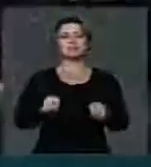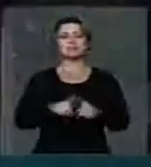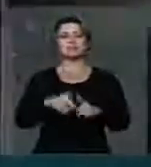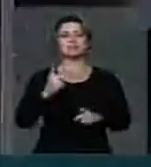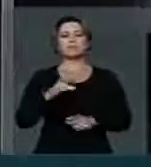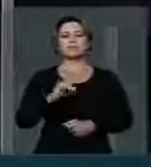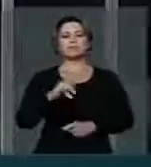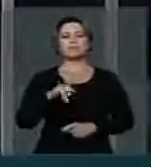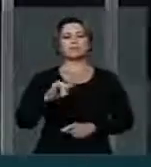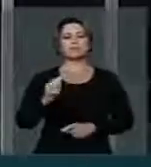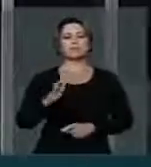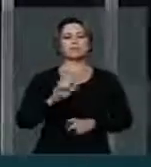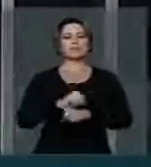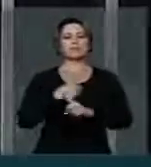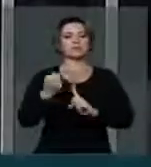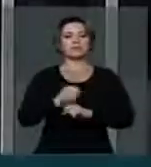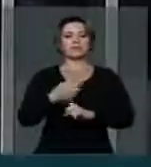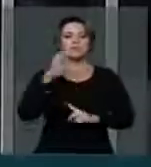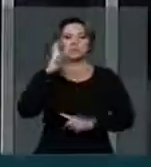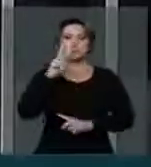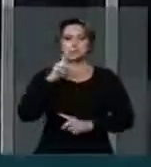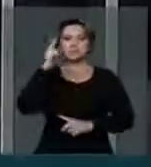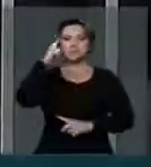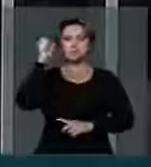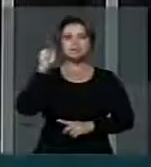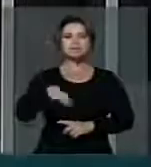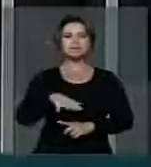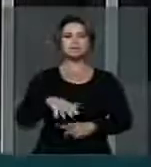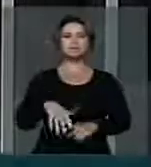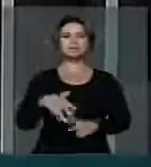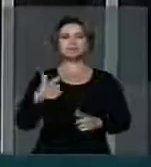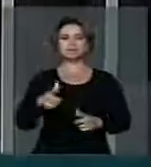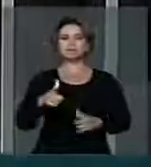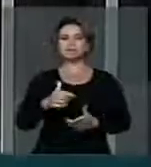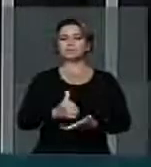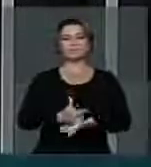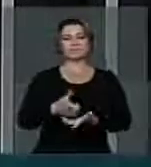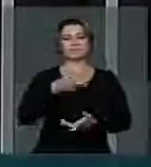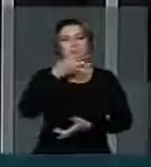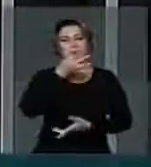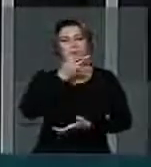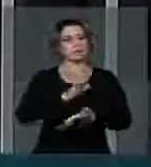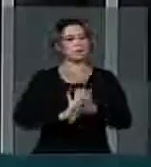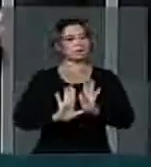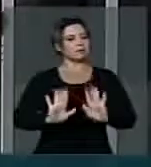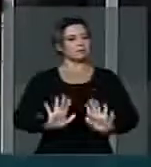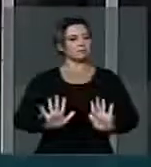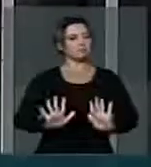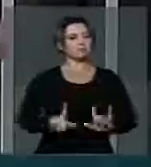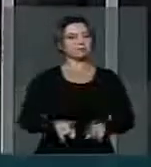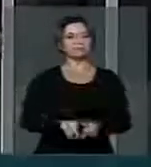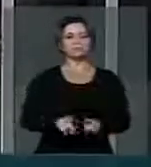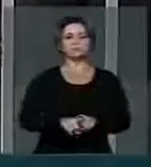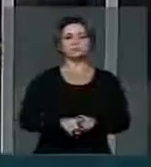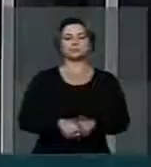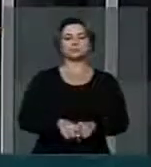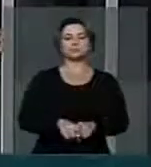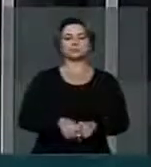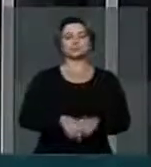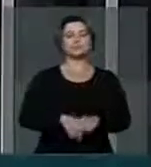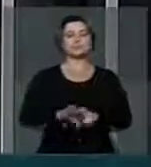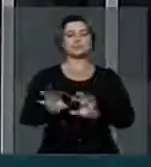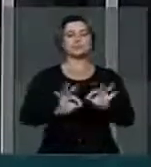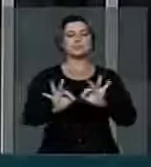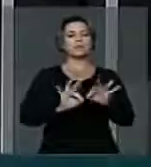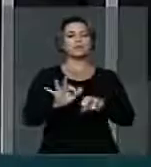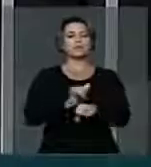Previdência Social. Vejam bem, sem nenhuma contrapartida, não há nenhum mecanismo de